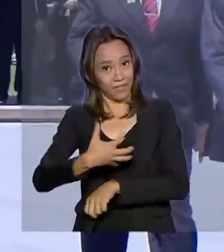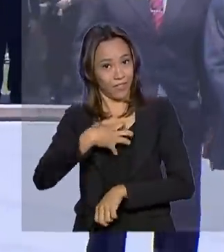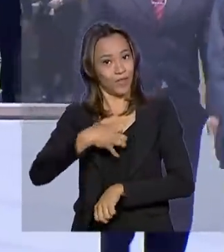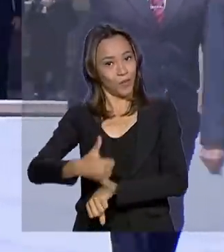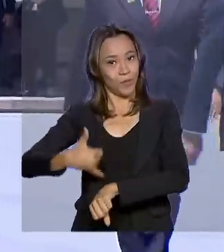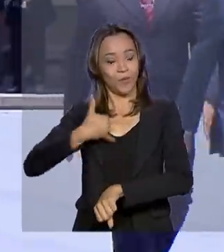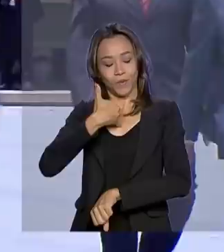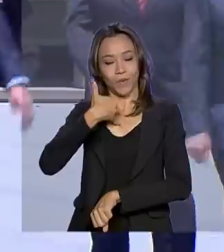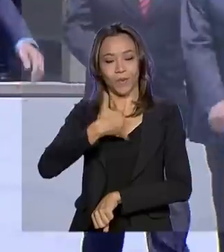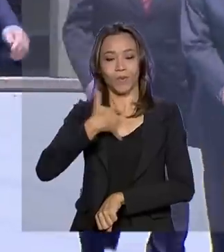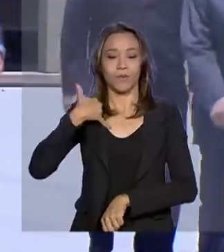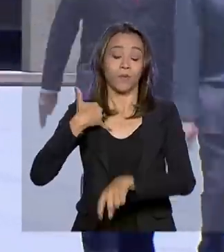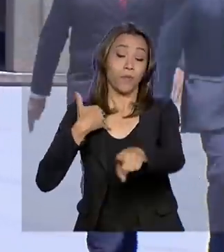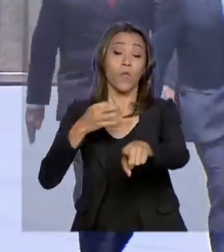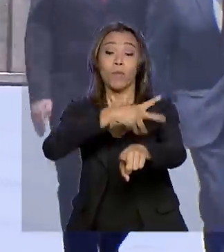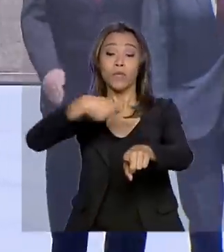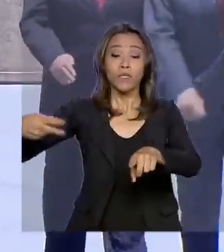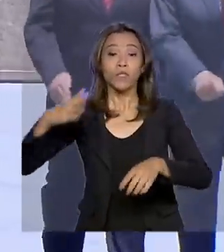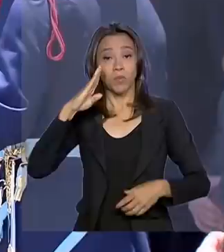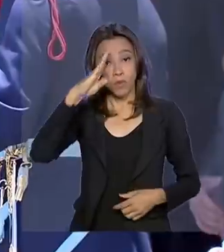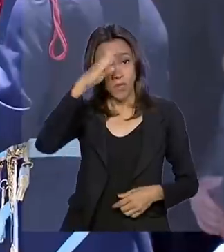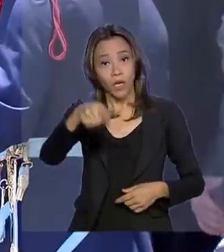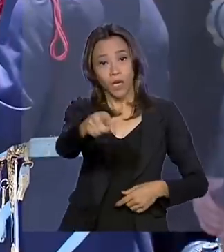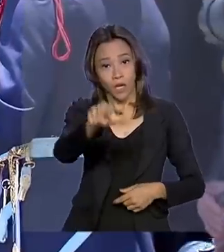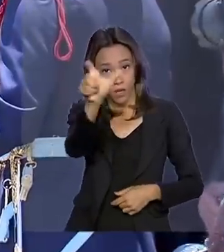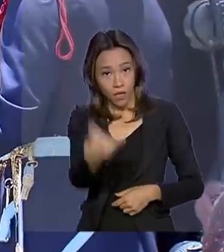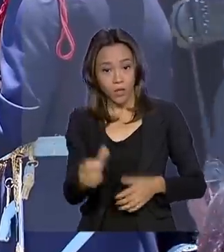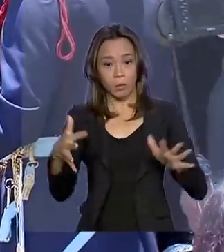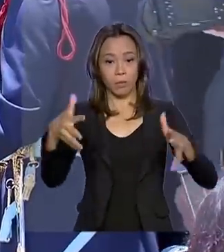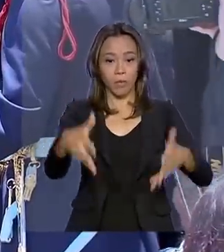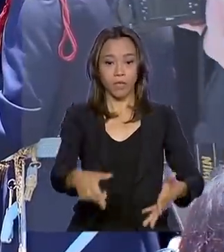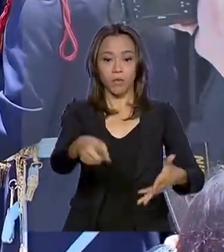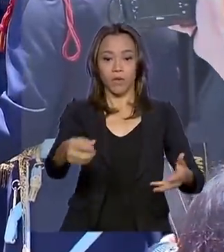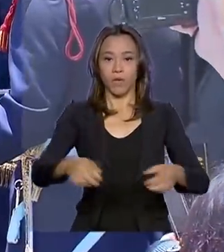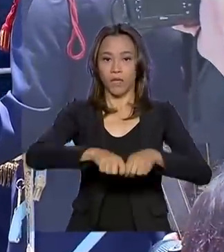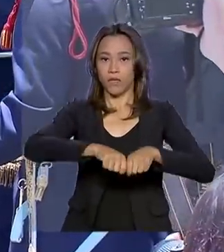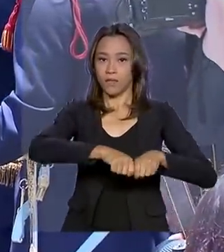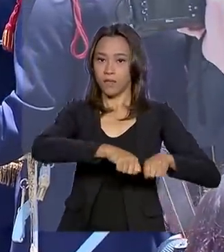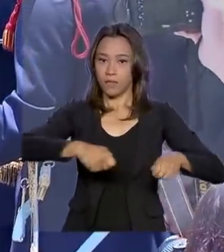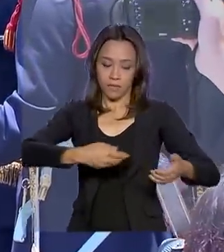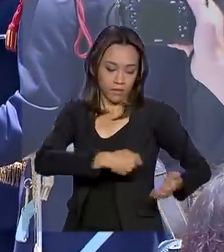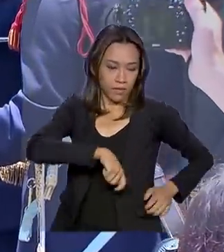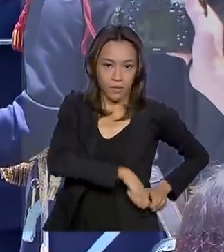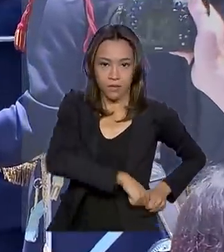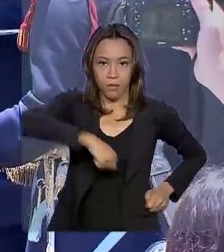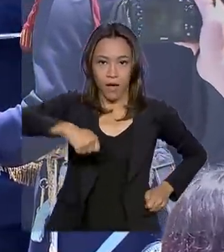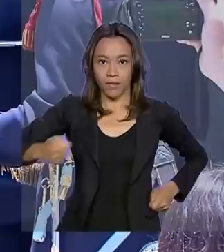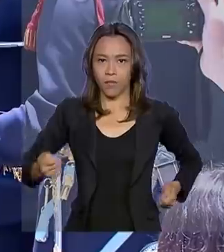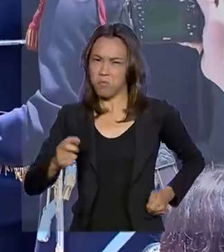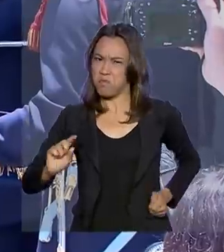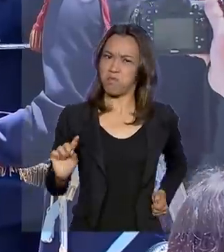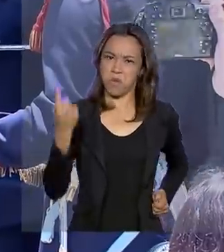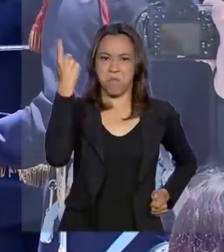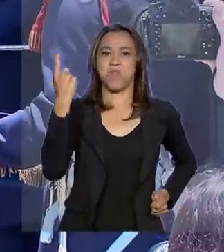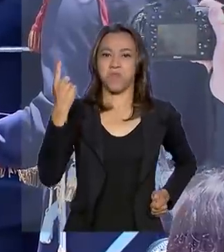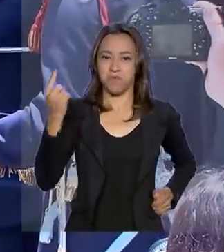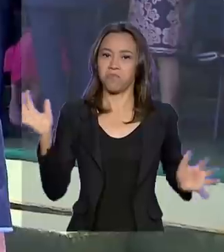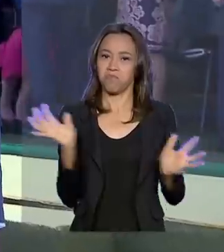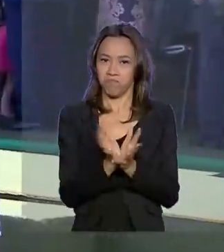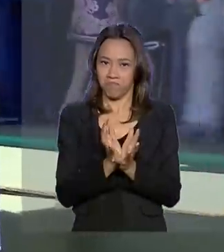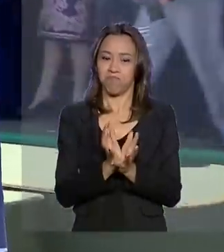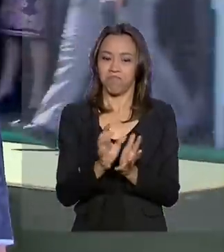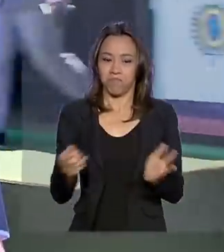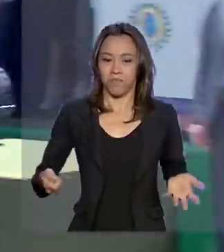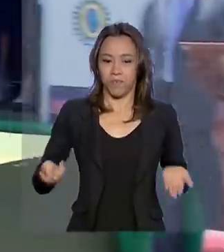Jair Bolsonaro participou da cerimônia e entregou a espada para o primeiro colocado da turma. Bolsonaro